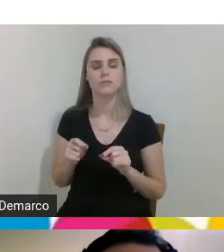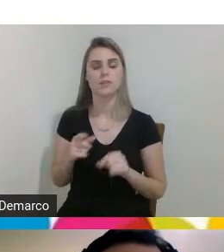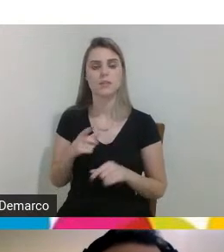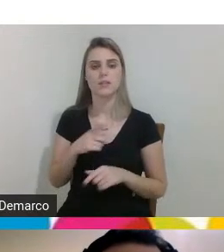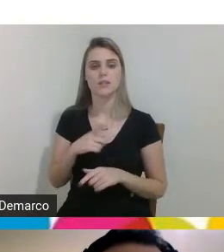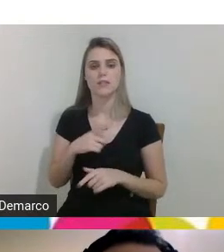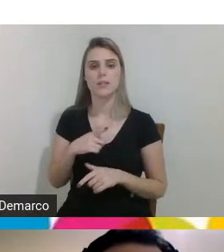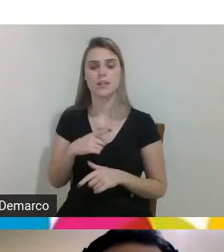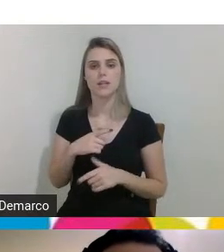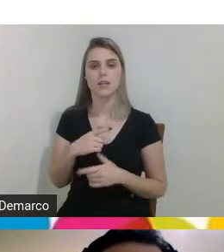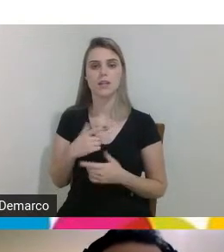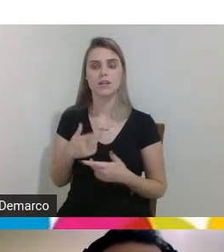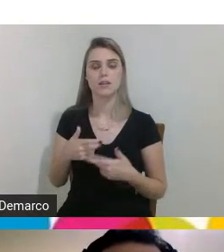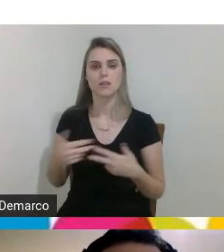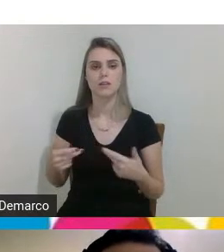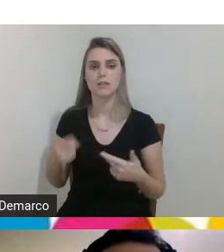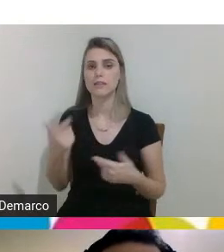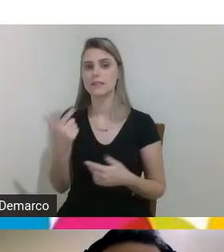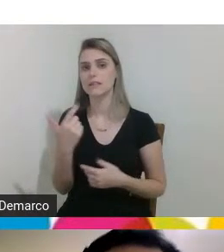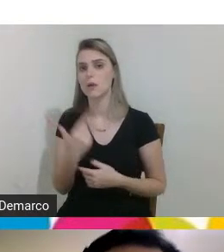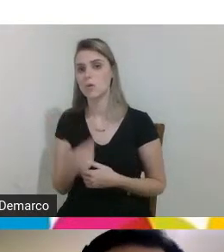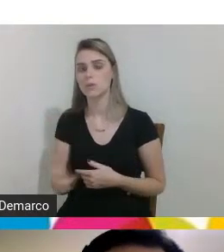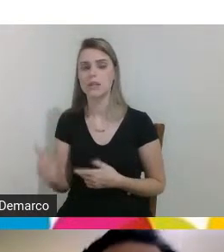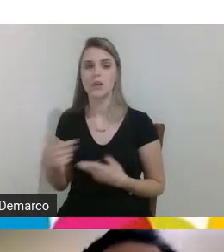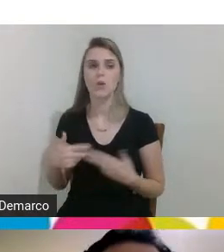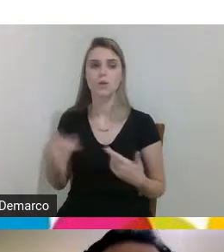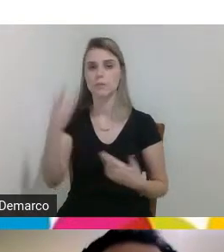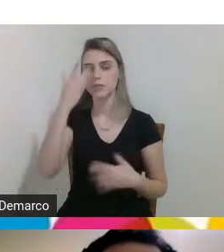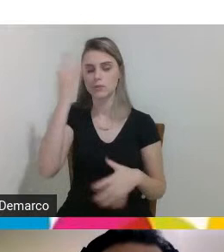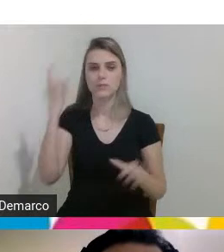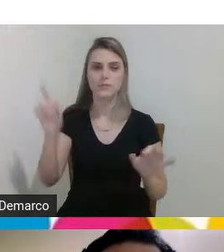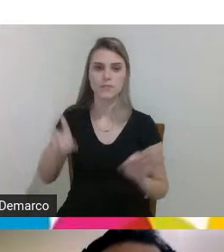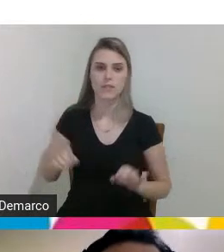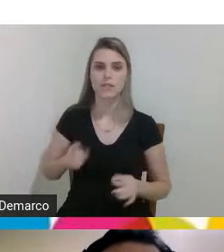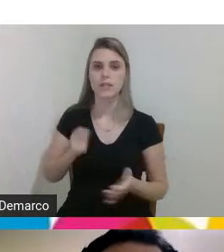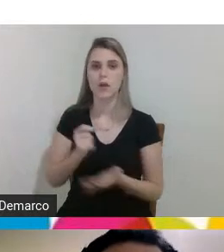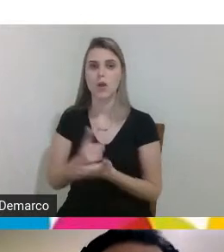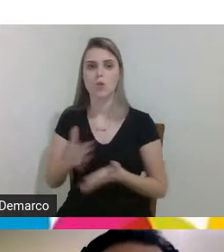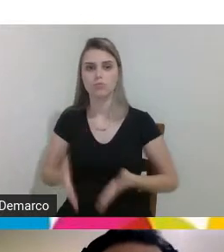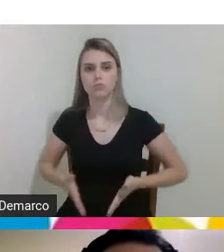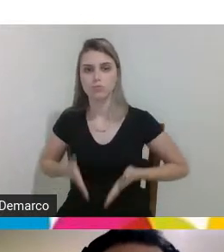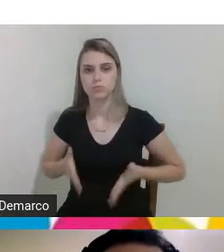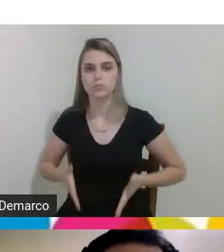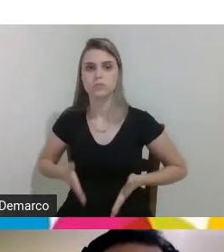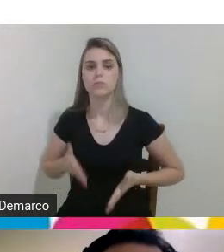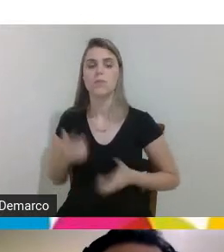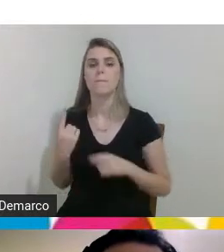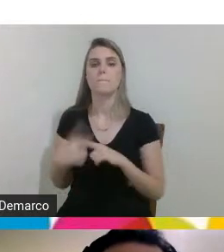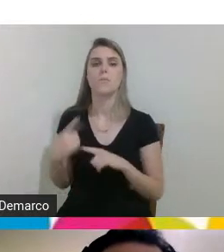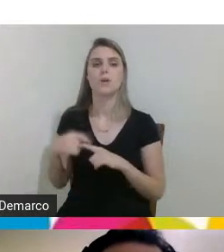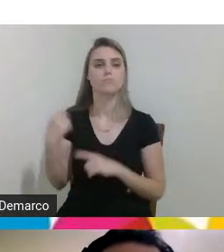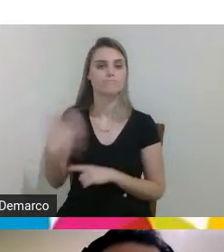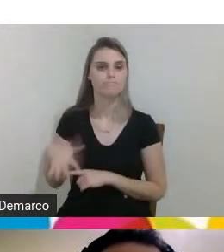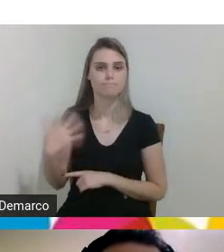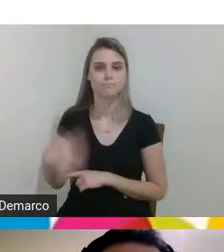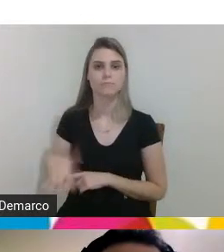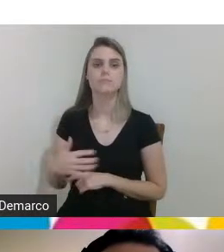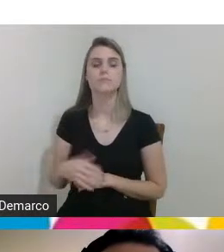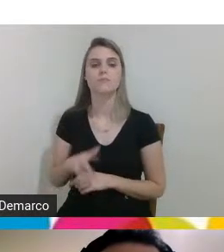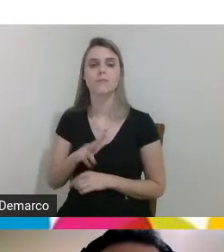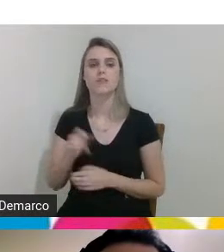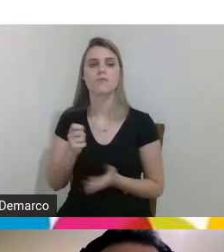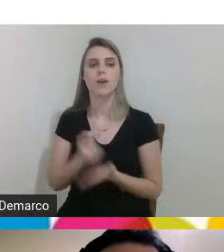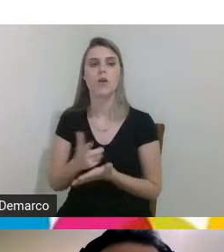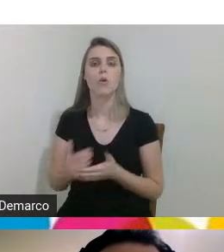ah mas não tem demanda para pessoa com deficiência não compra uma cadeira de roda porque é muito cara mas não vai comprar porque é